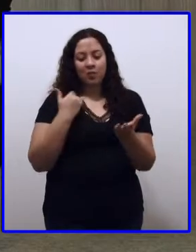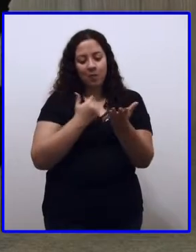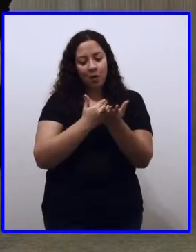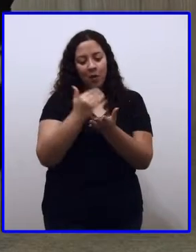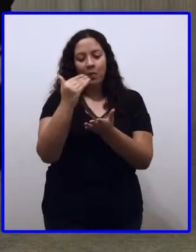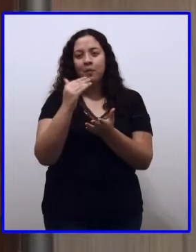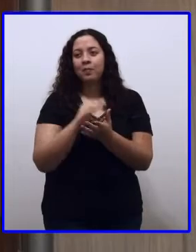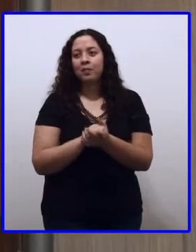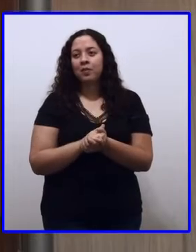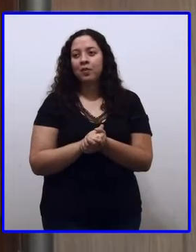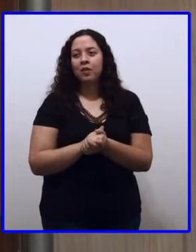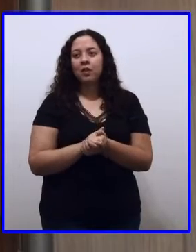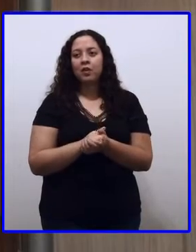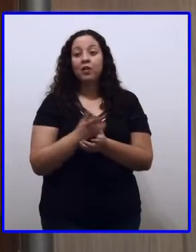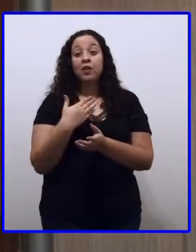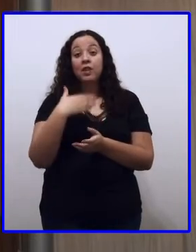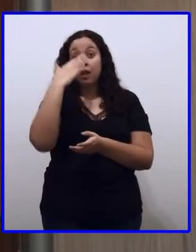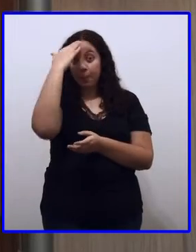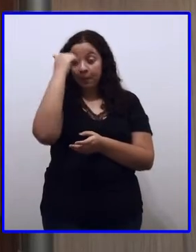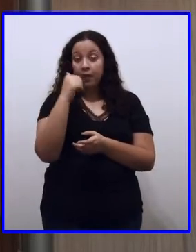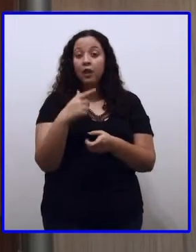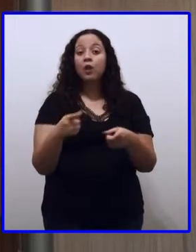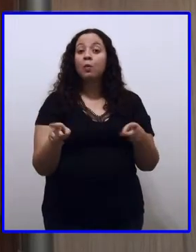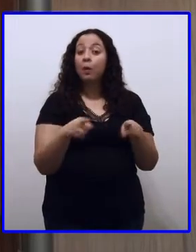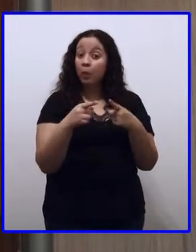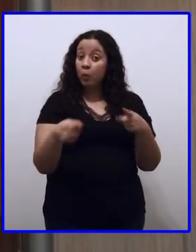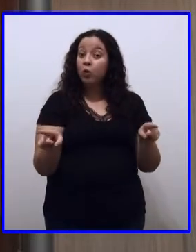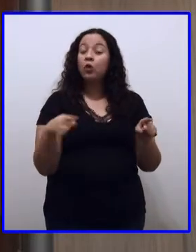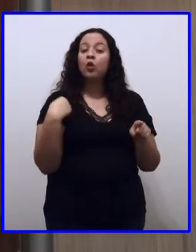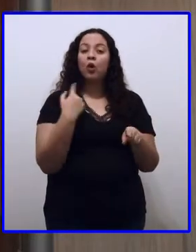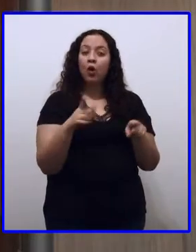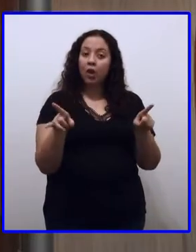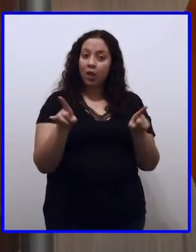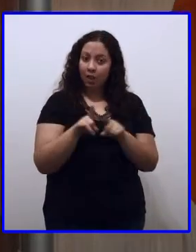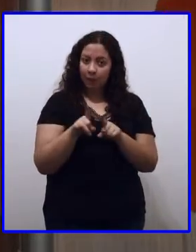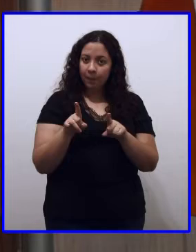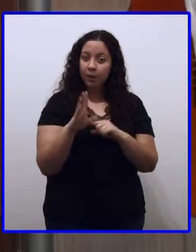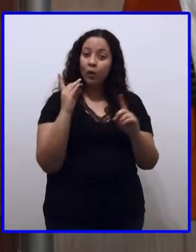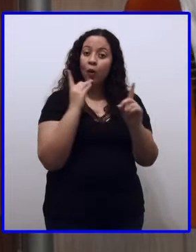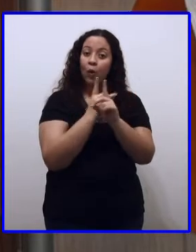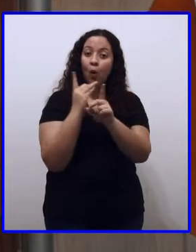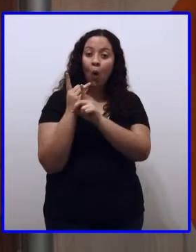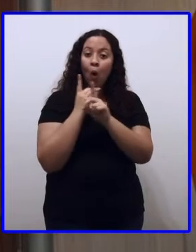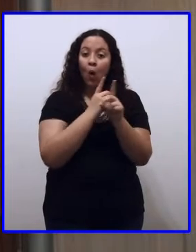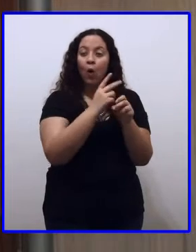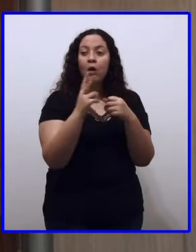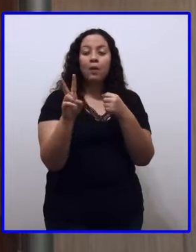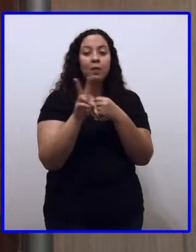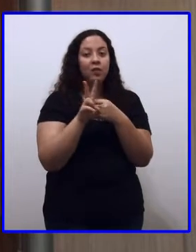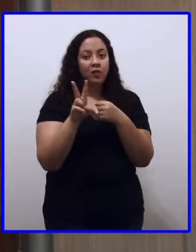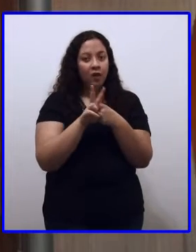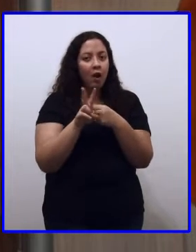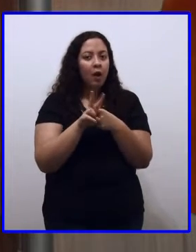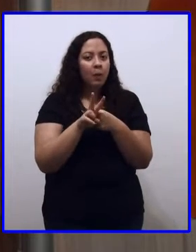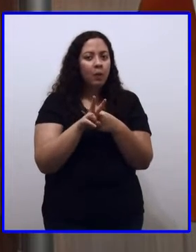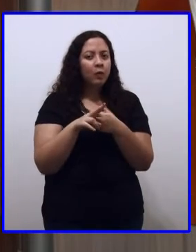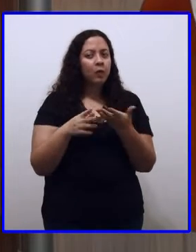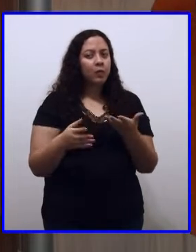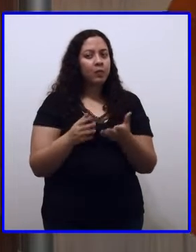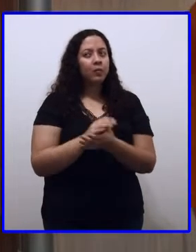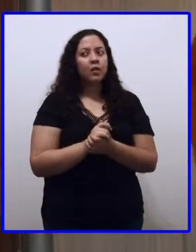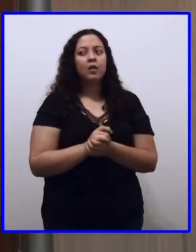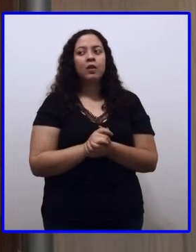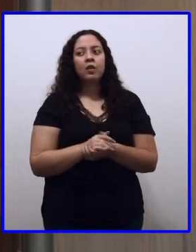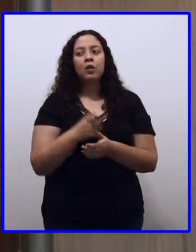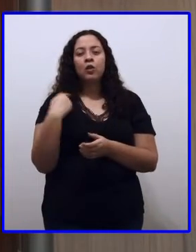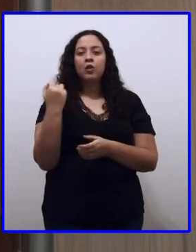Então, vamos lá. Você sabia que mesmo numa música, nós encontramos o verbo auxiliar e o verbo principal? A gente vai